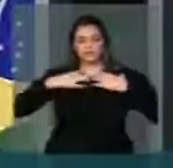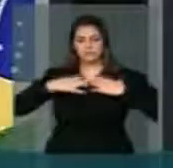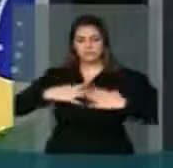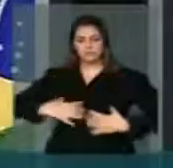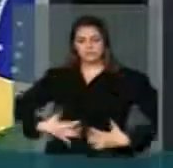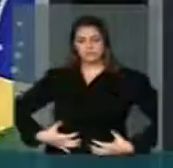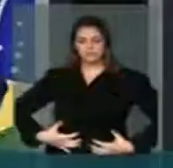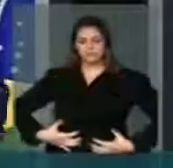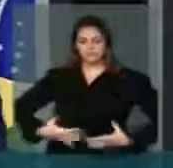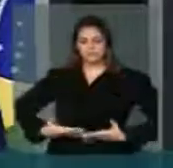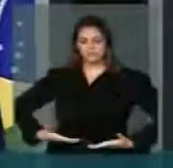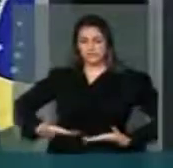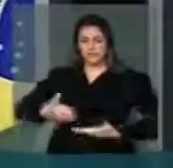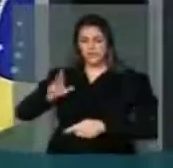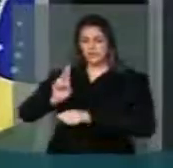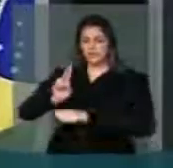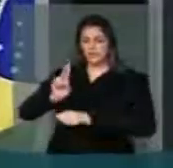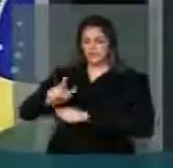prova de bala,